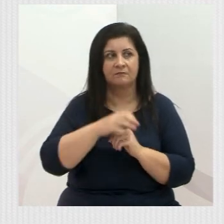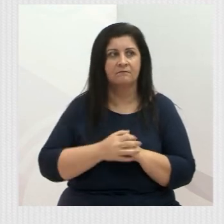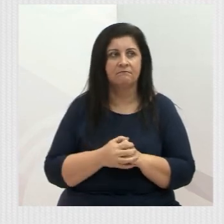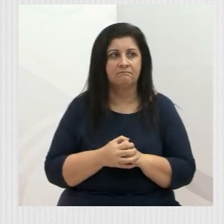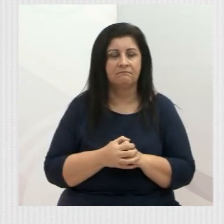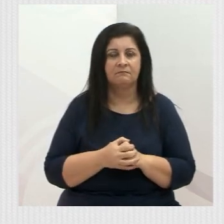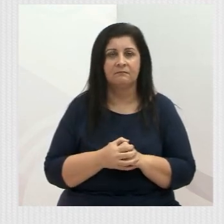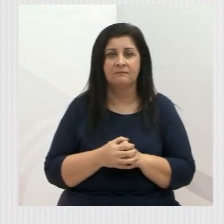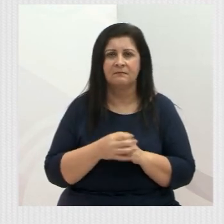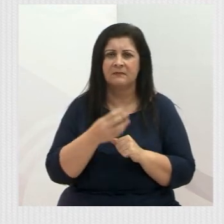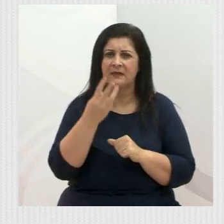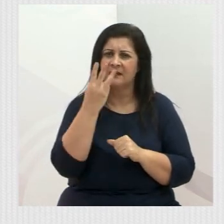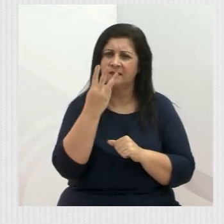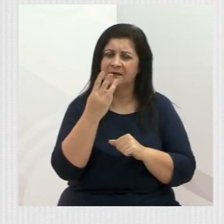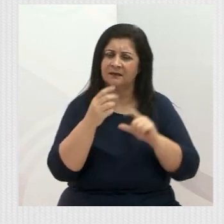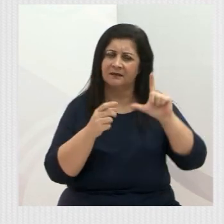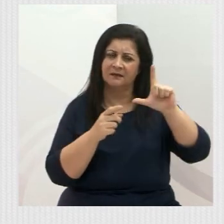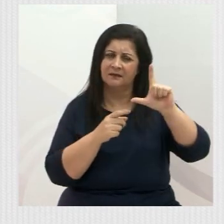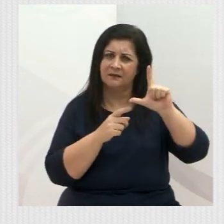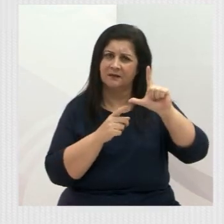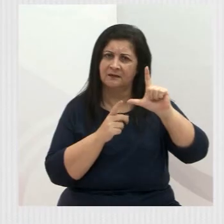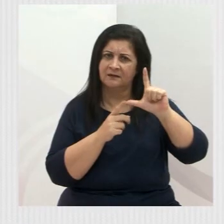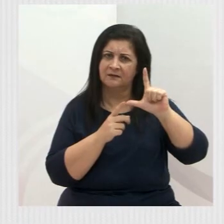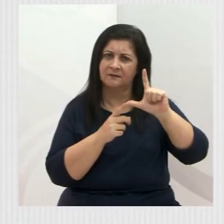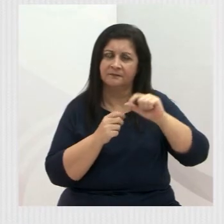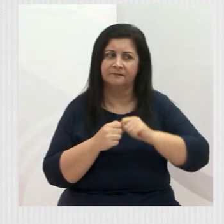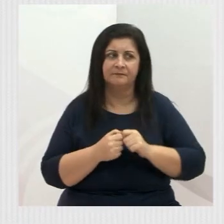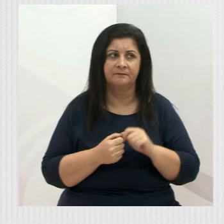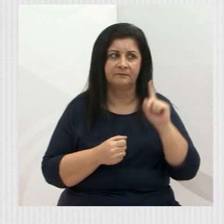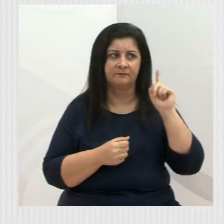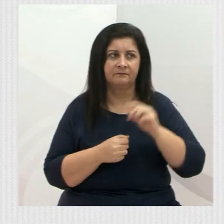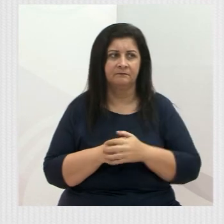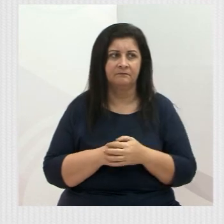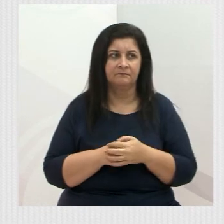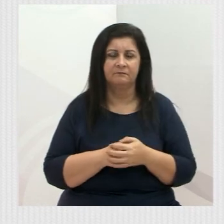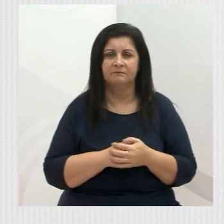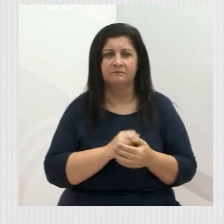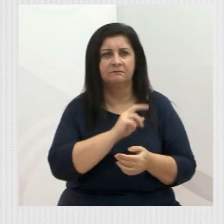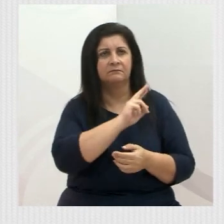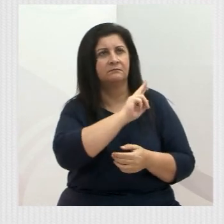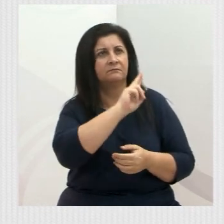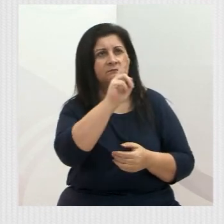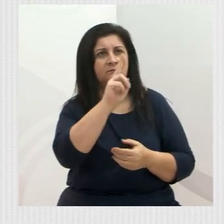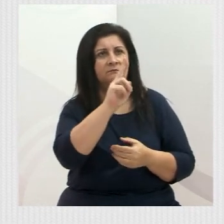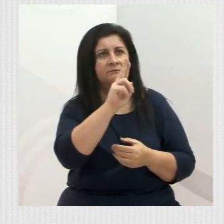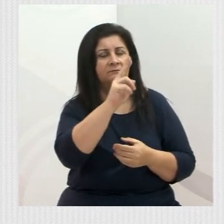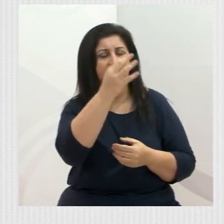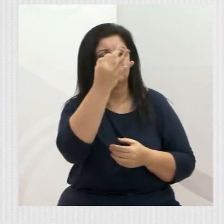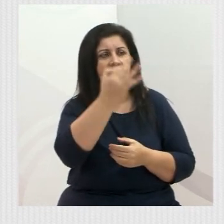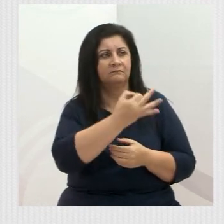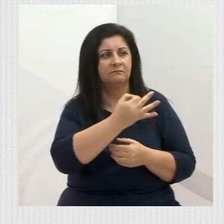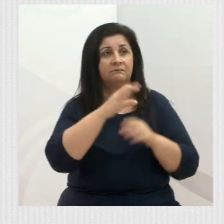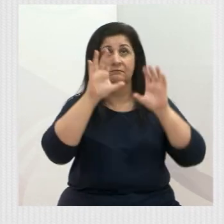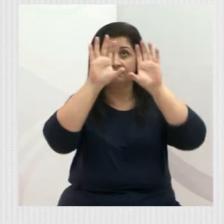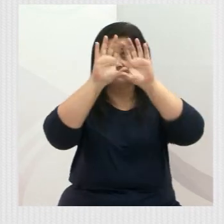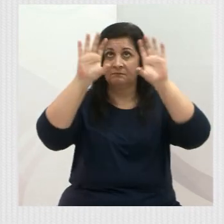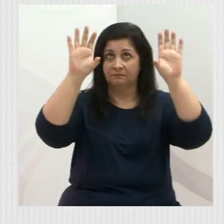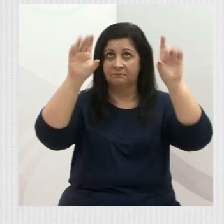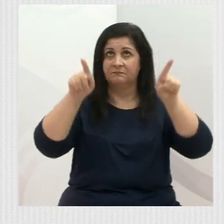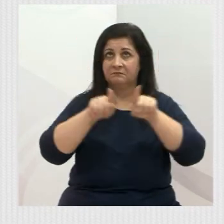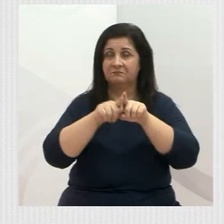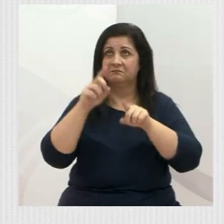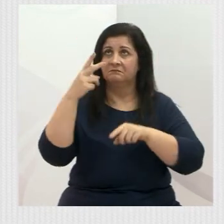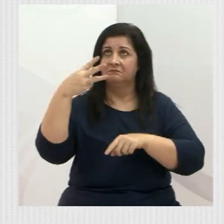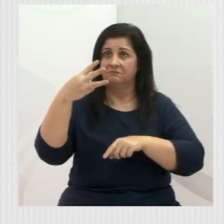são três letras apenas, as desse nome bendito. Também o céu tem três letras e nelas